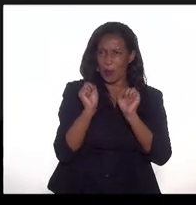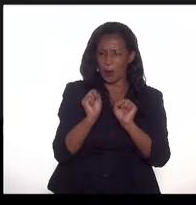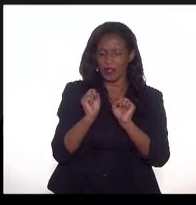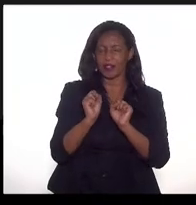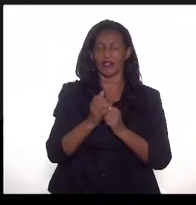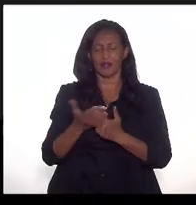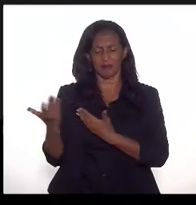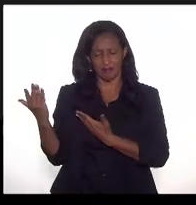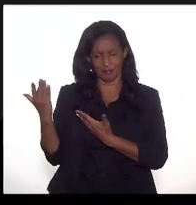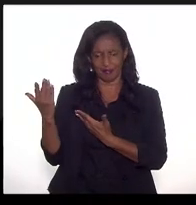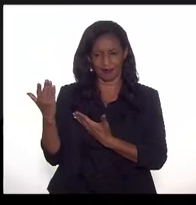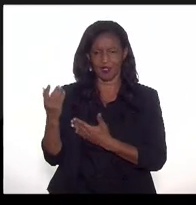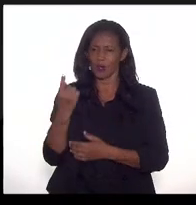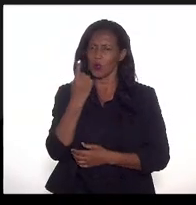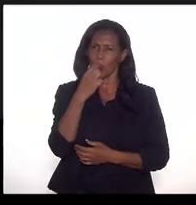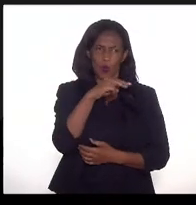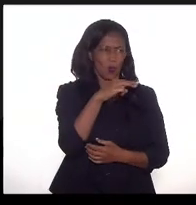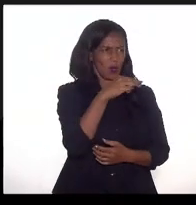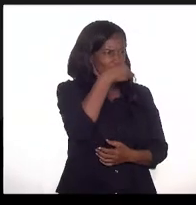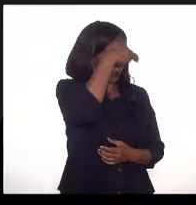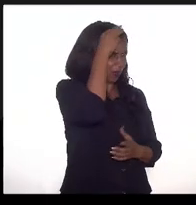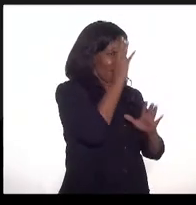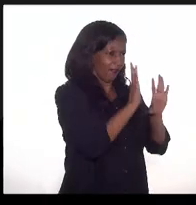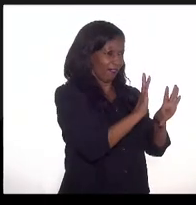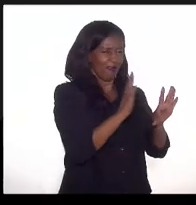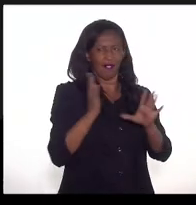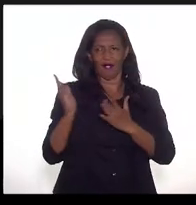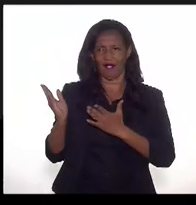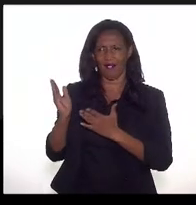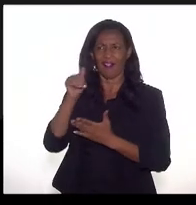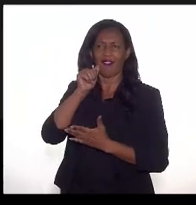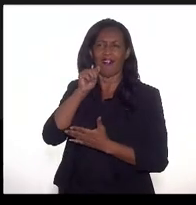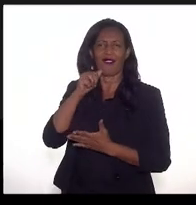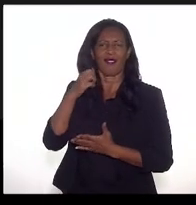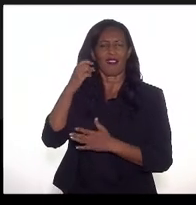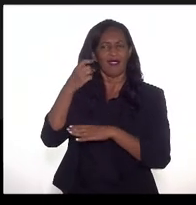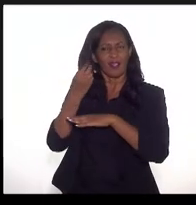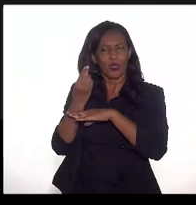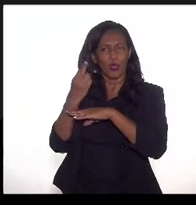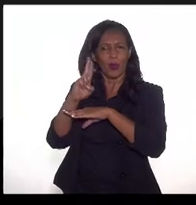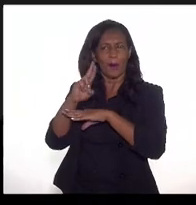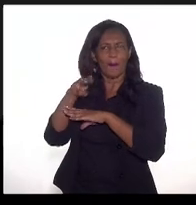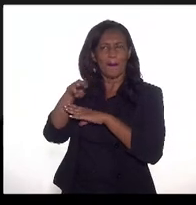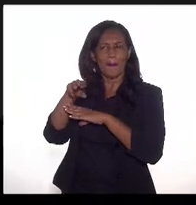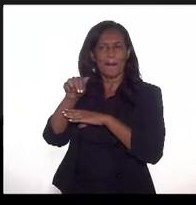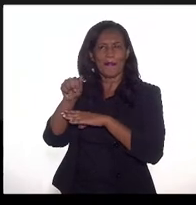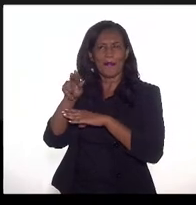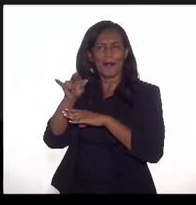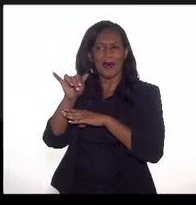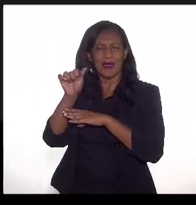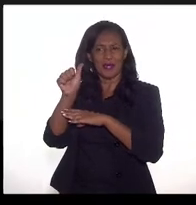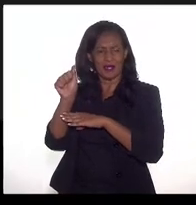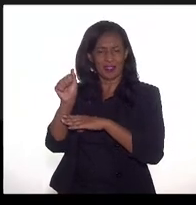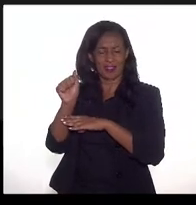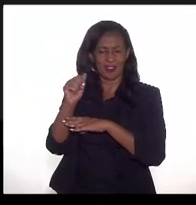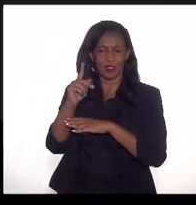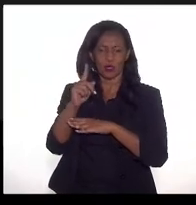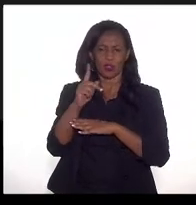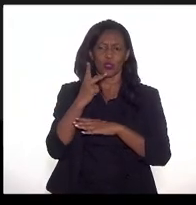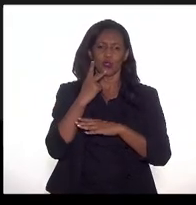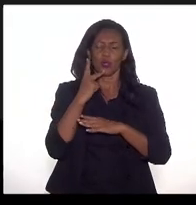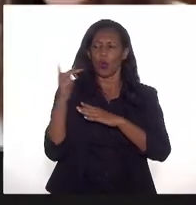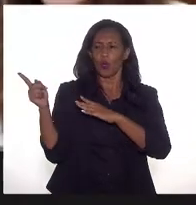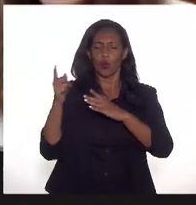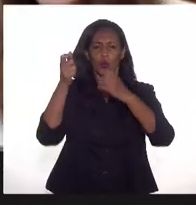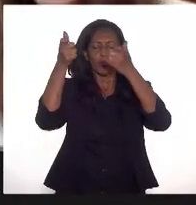Mariana. Um minutinho só, deputado Márcio. Eu queria complementar o o presidente Helio explicou em relação ao